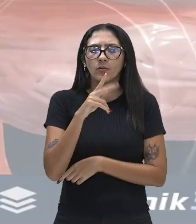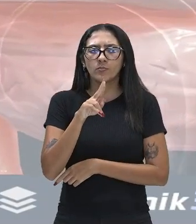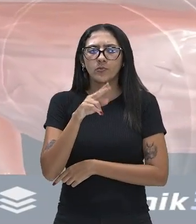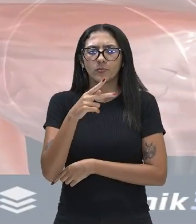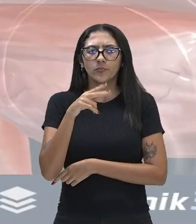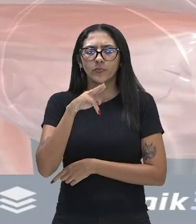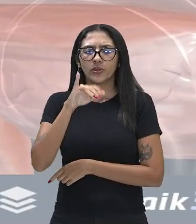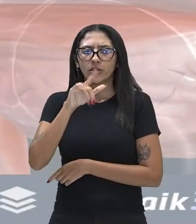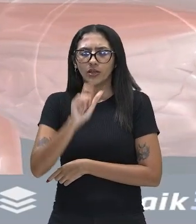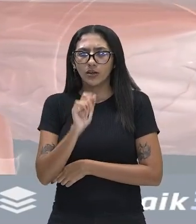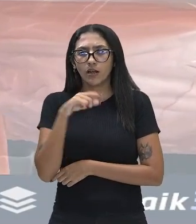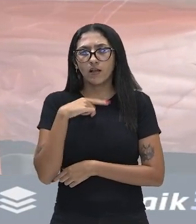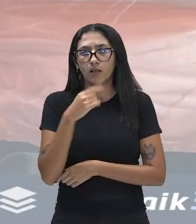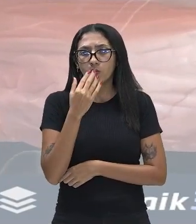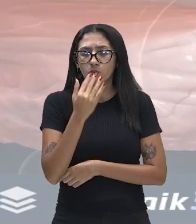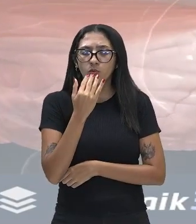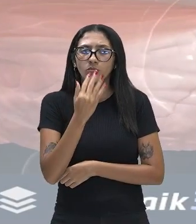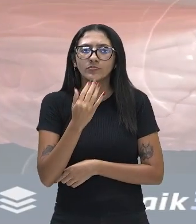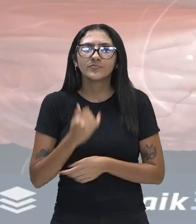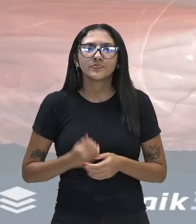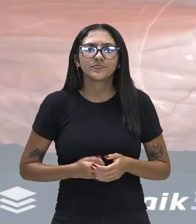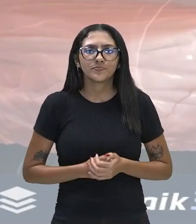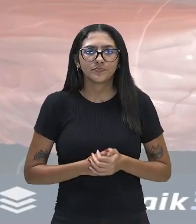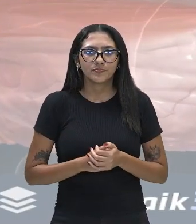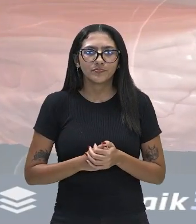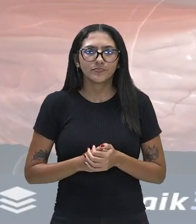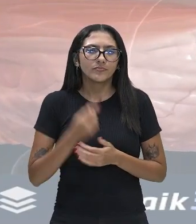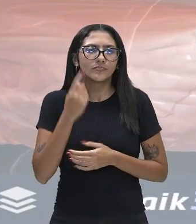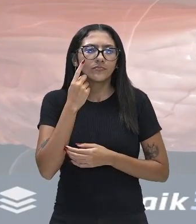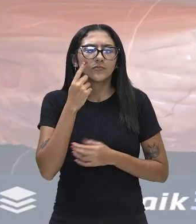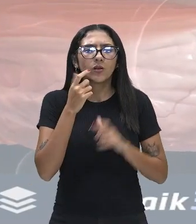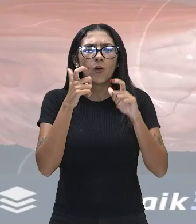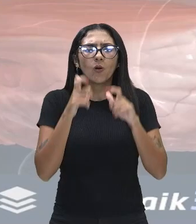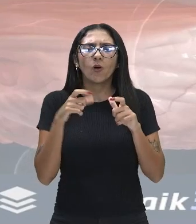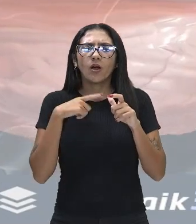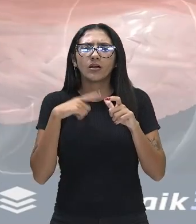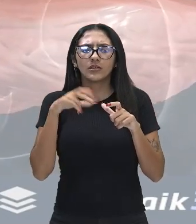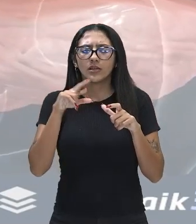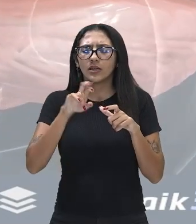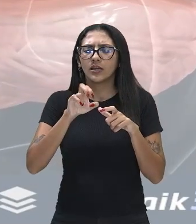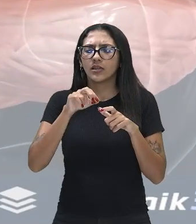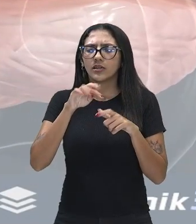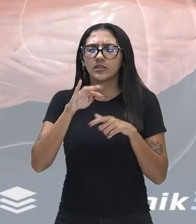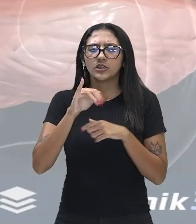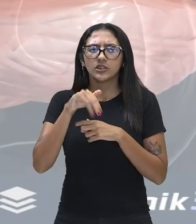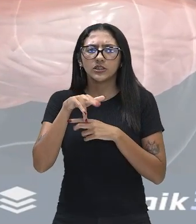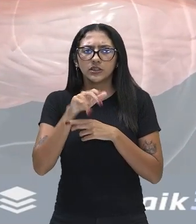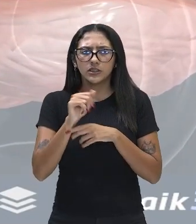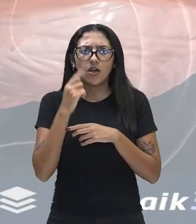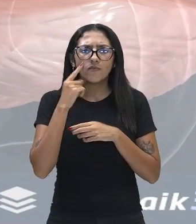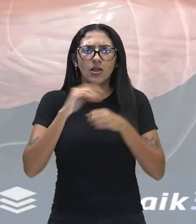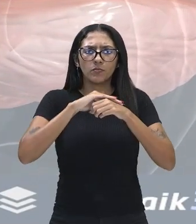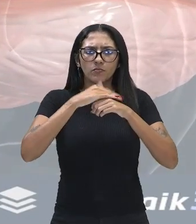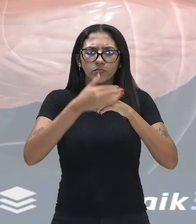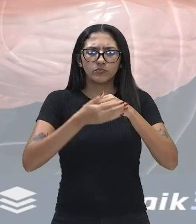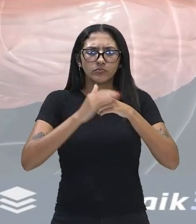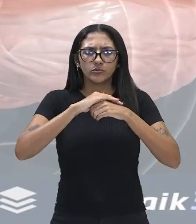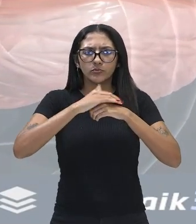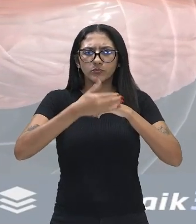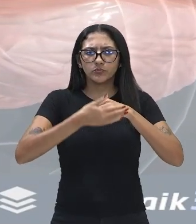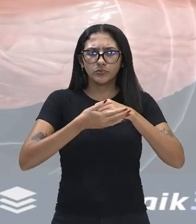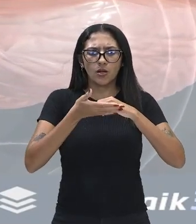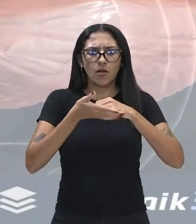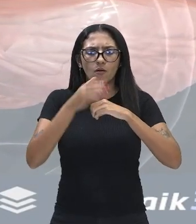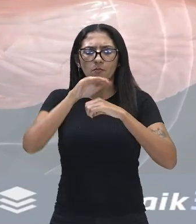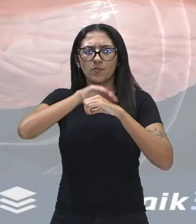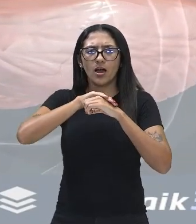para você perceber aonde que estaria localizada a retina, nessa parte final, né? Tem esse bulbo branco aí. A retina seria a parte de